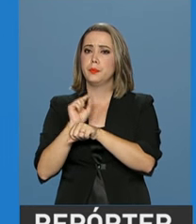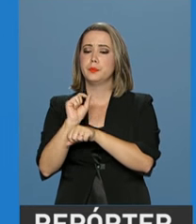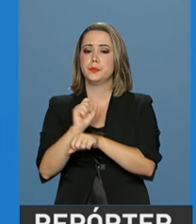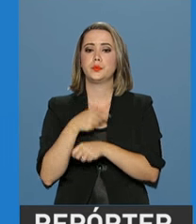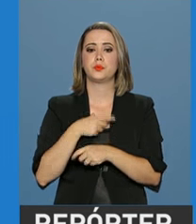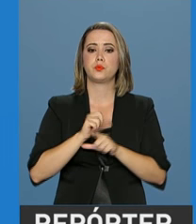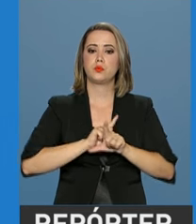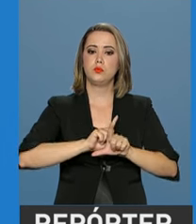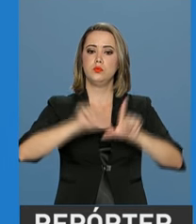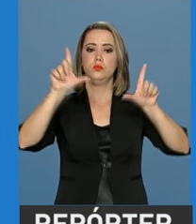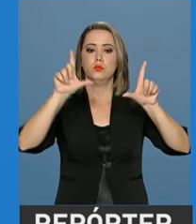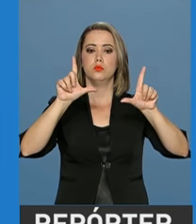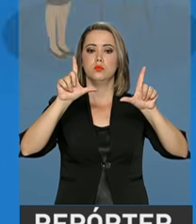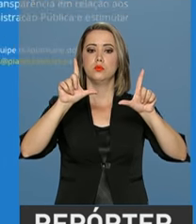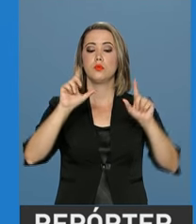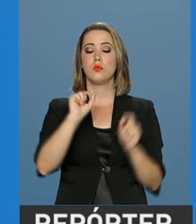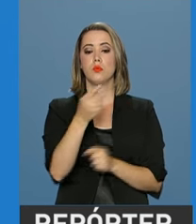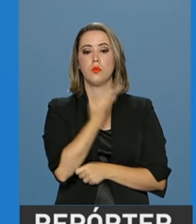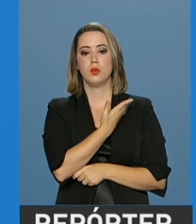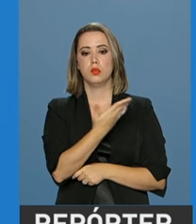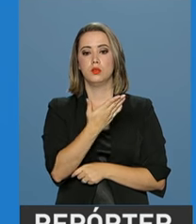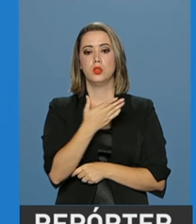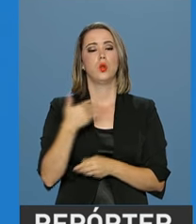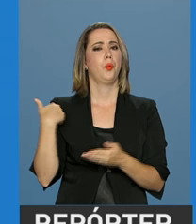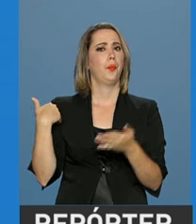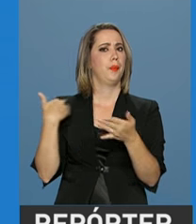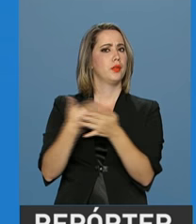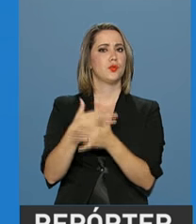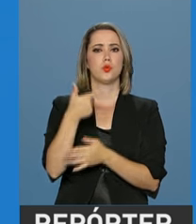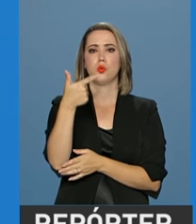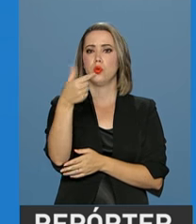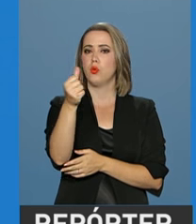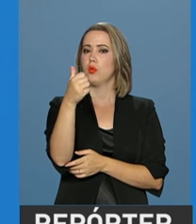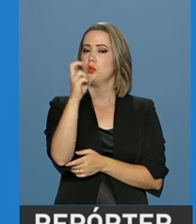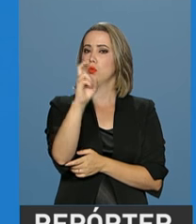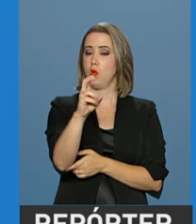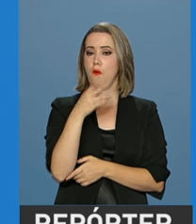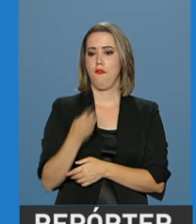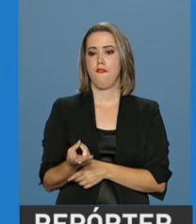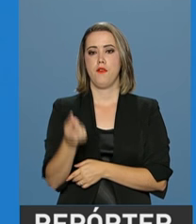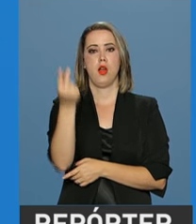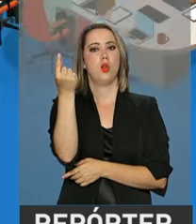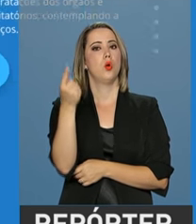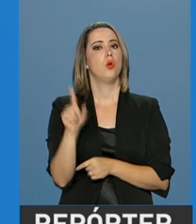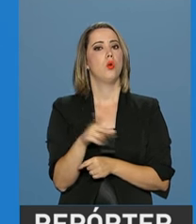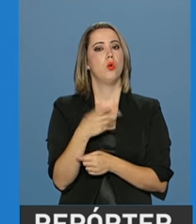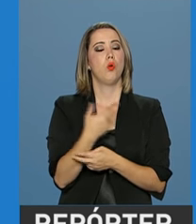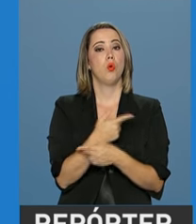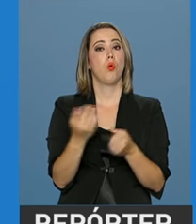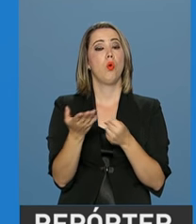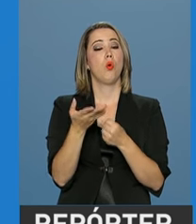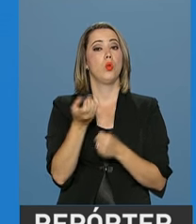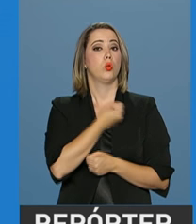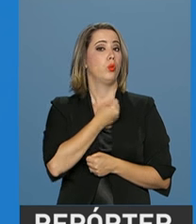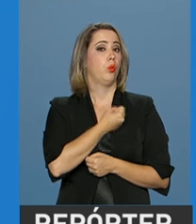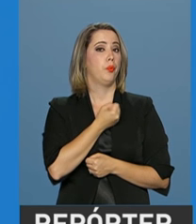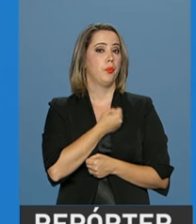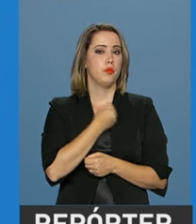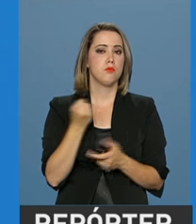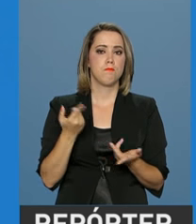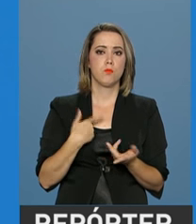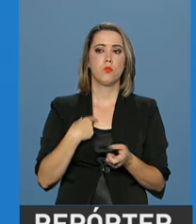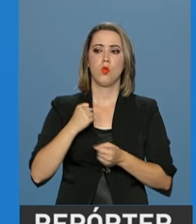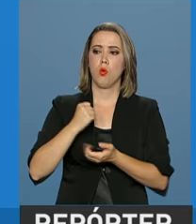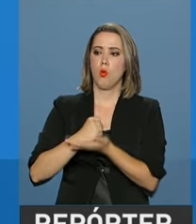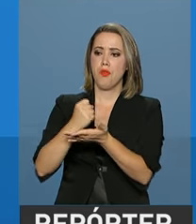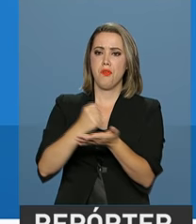informações de licitações feitas desde 2015, com valores, quantidades, fornecedores e distribuição